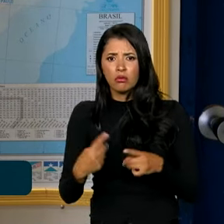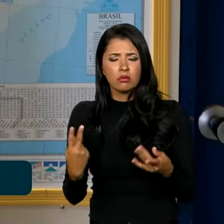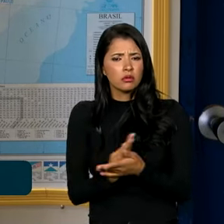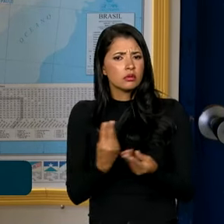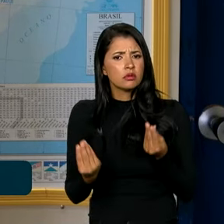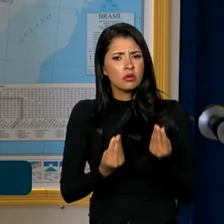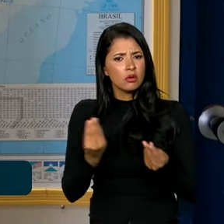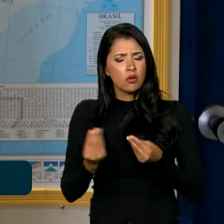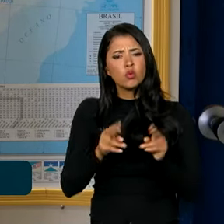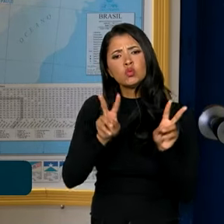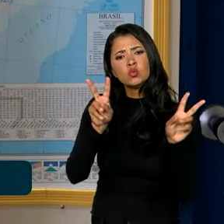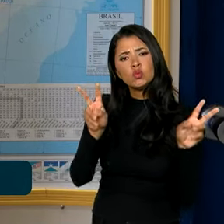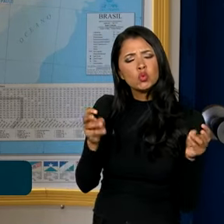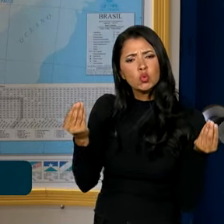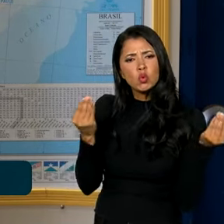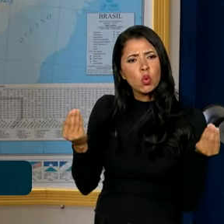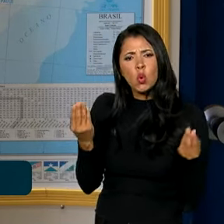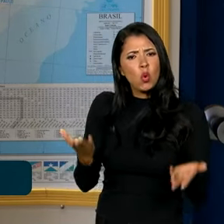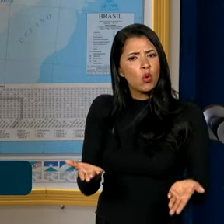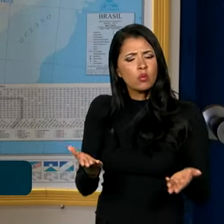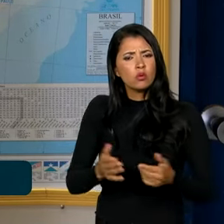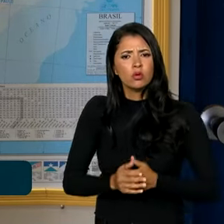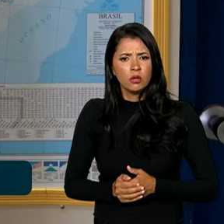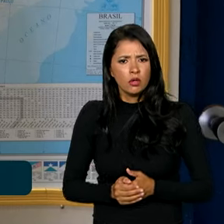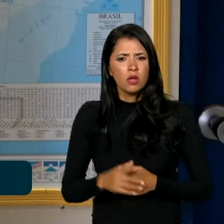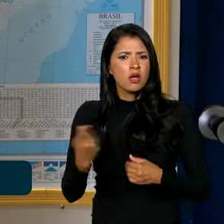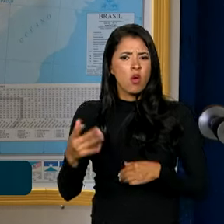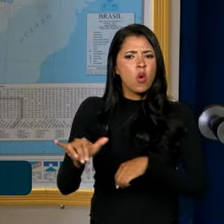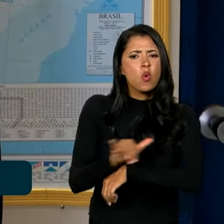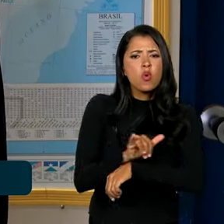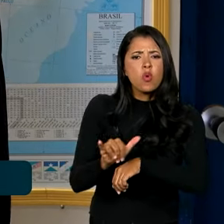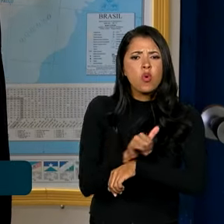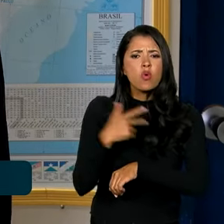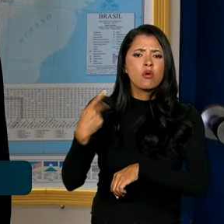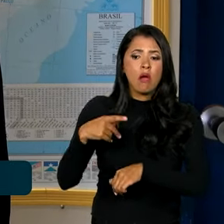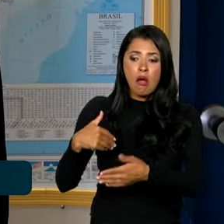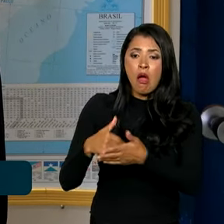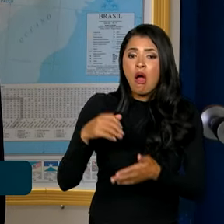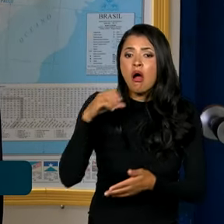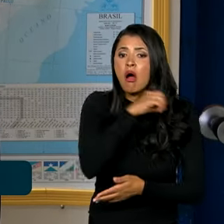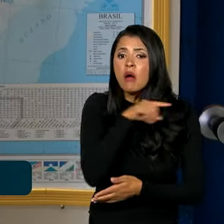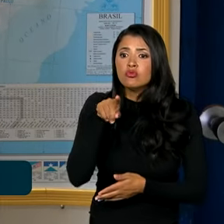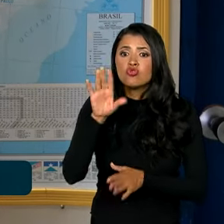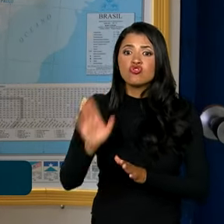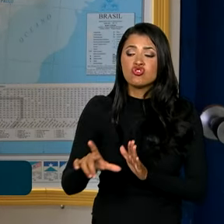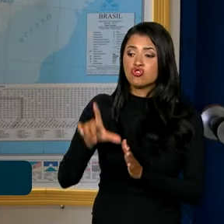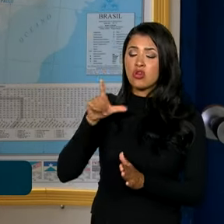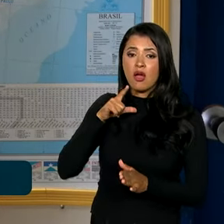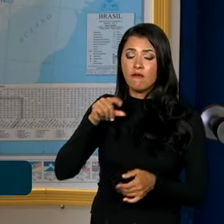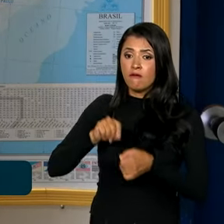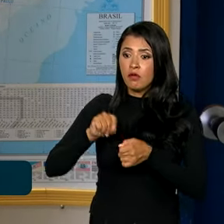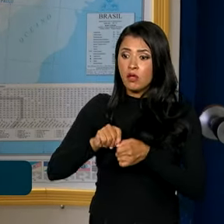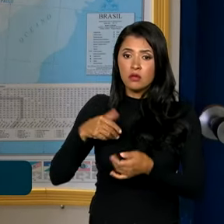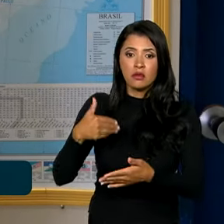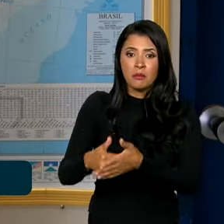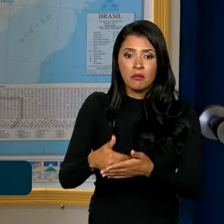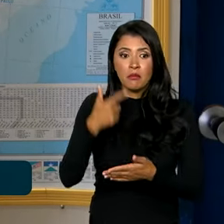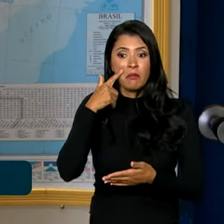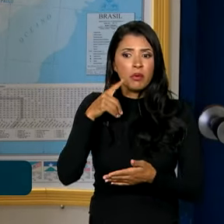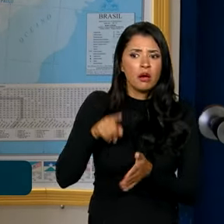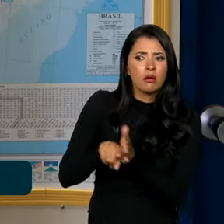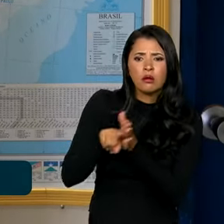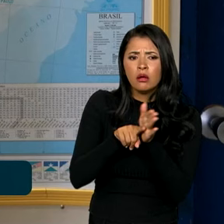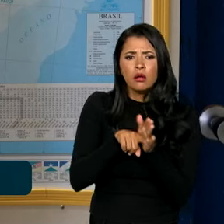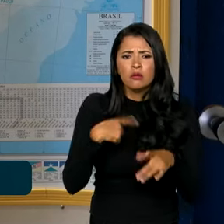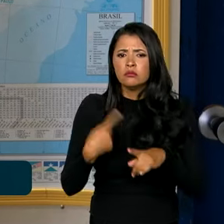sobre o que aconteceu, que medidas prévias ela já havia tomado para mitigar